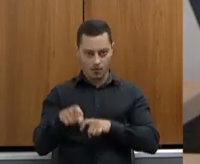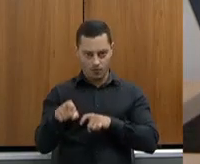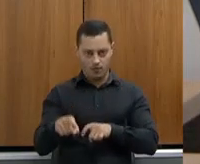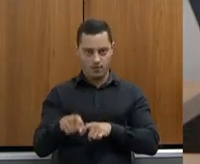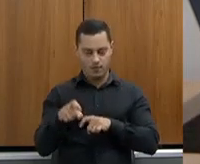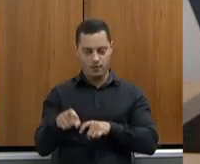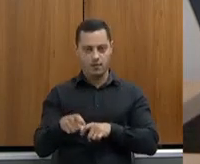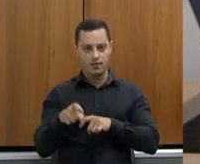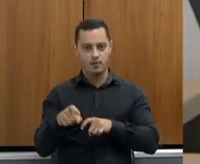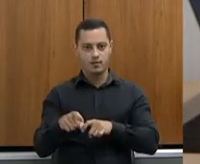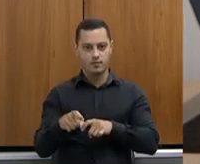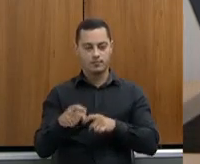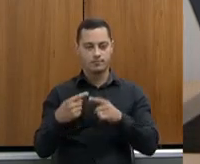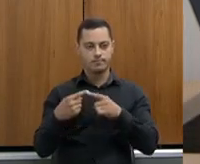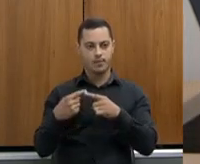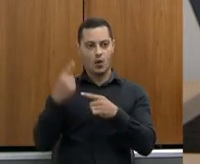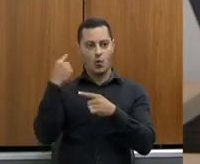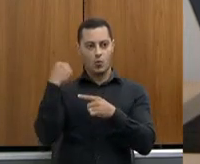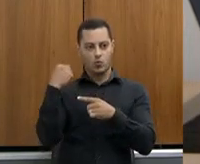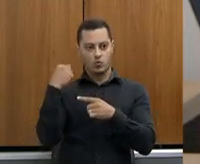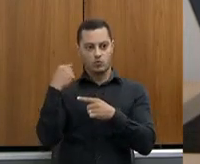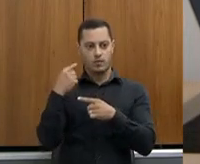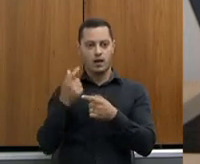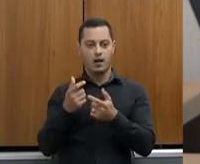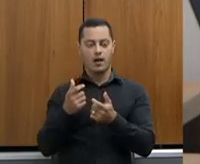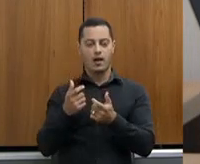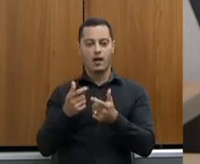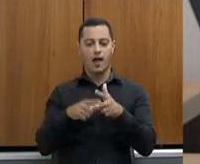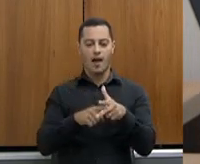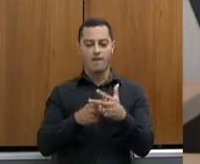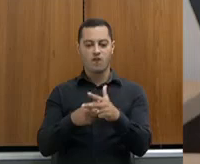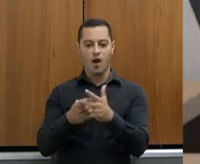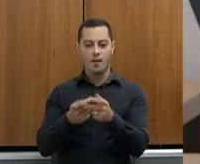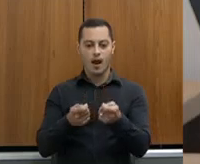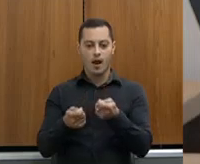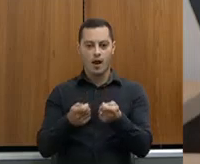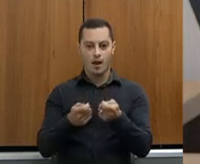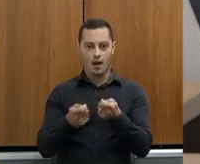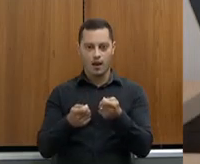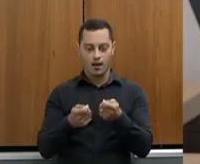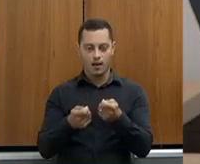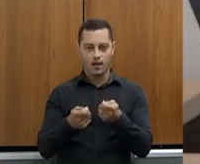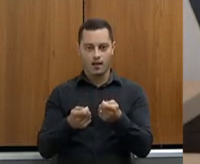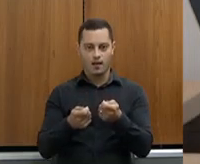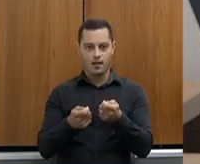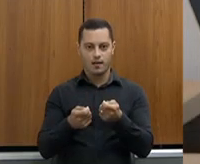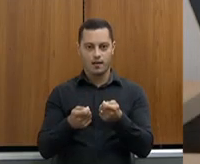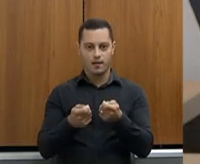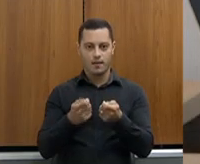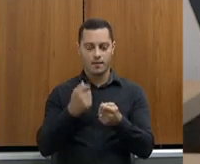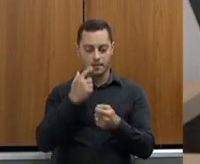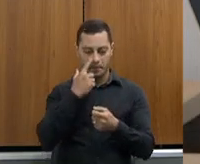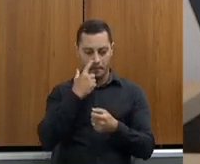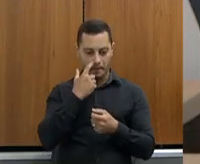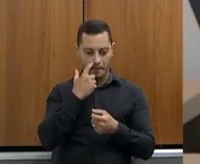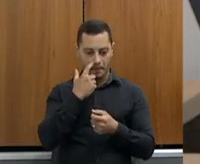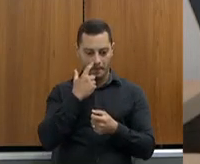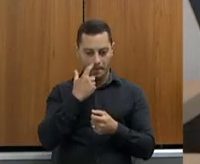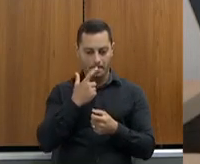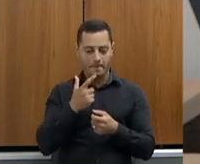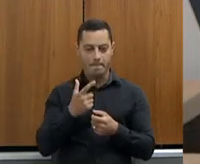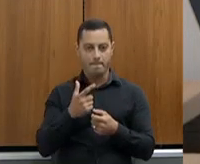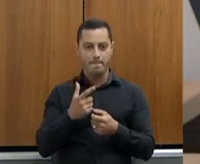na última reforma administrativa, a regularização fundiária urbana ficou na Secretaria de